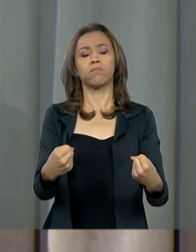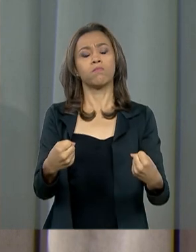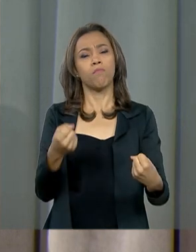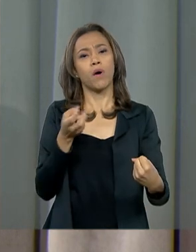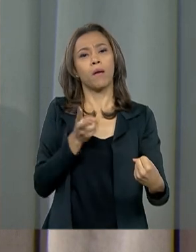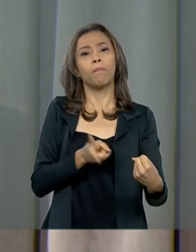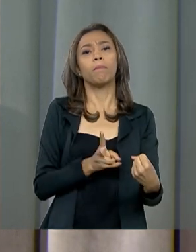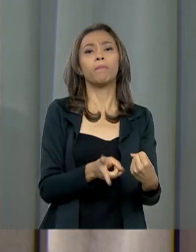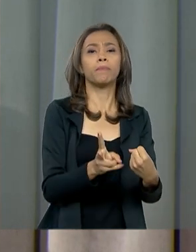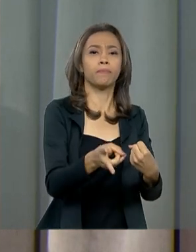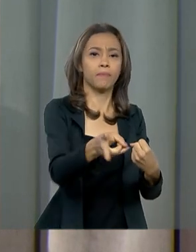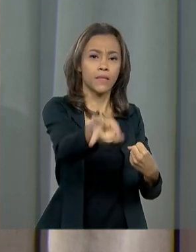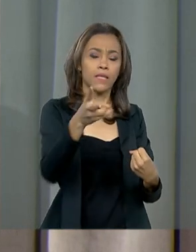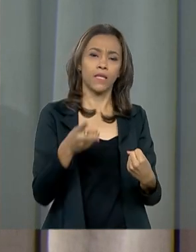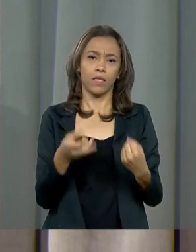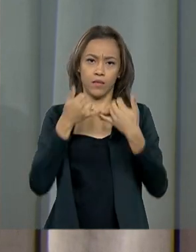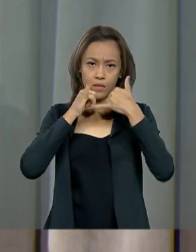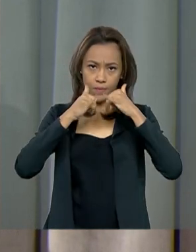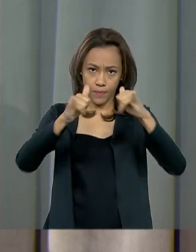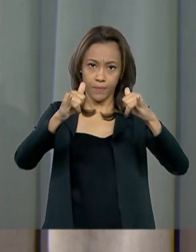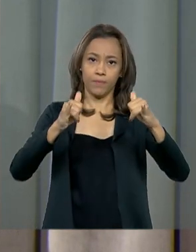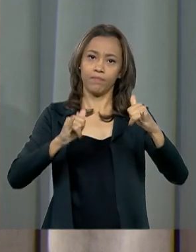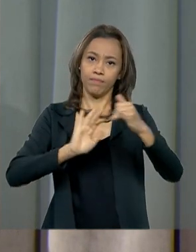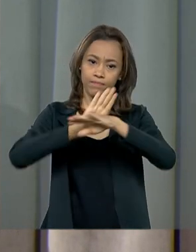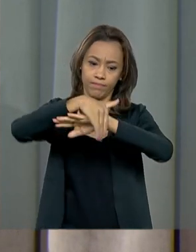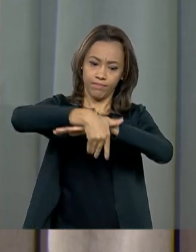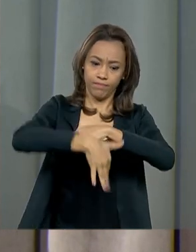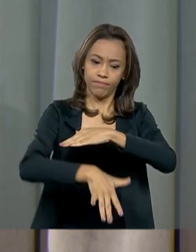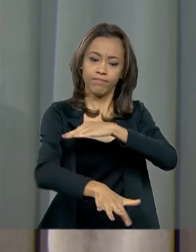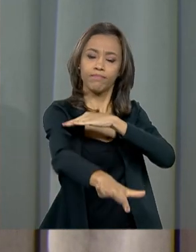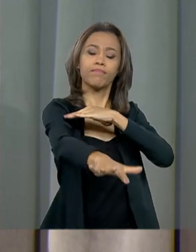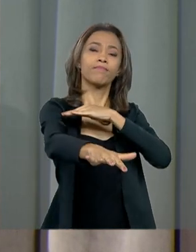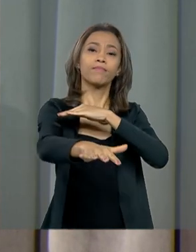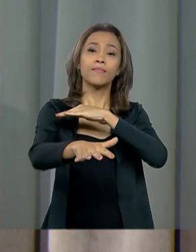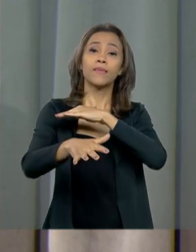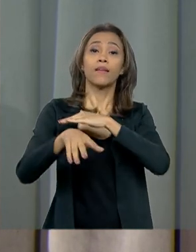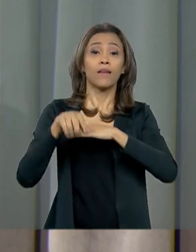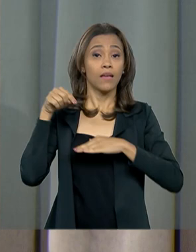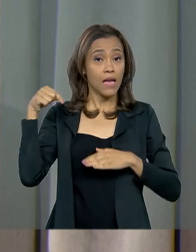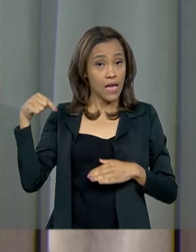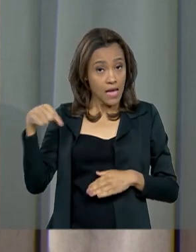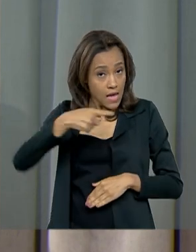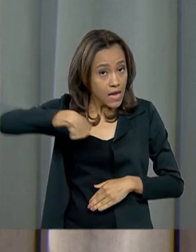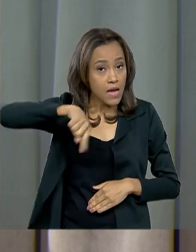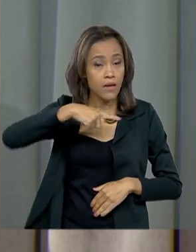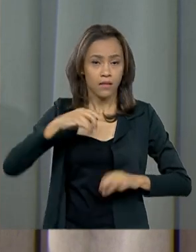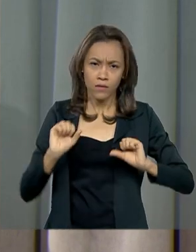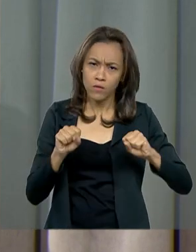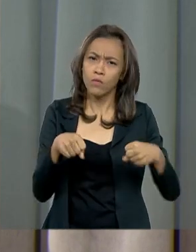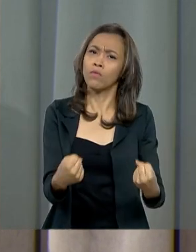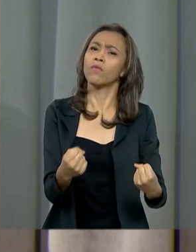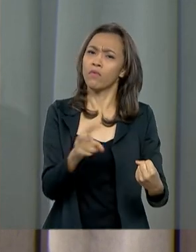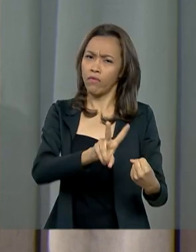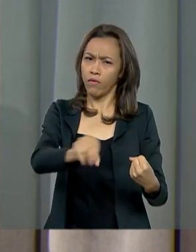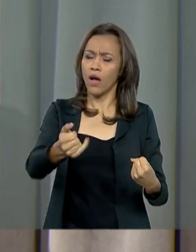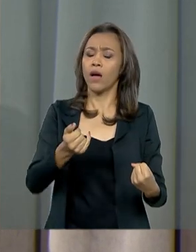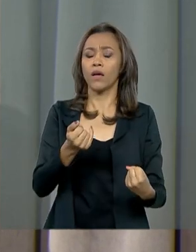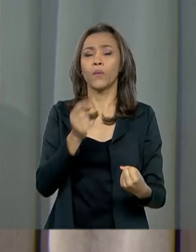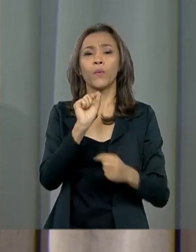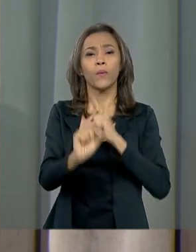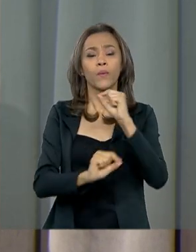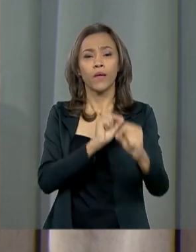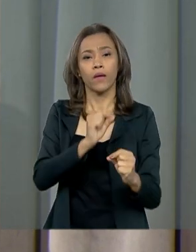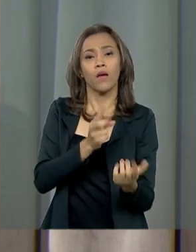limpo da matriz energética. Esforços que certamente contribuirão para a preservação do meio